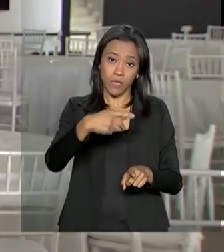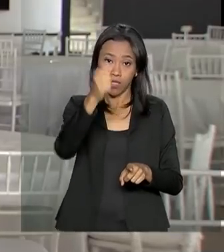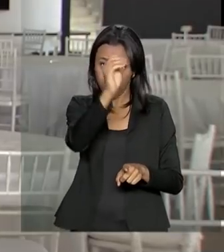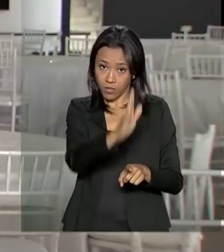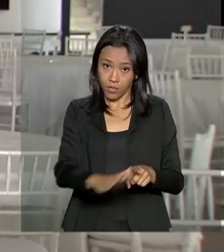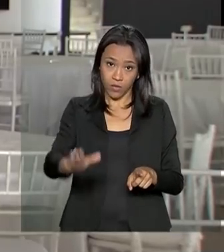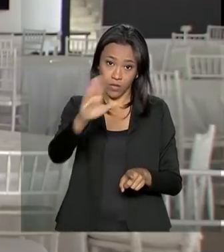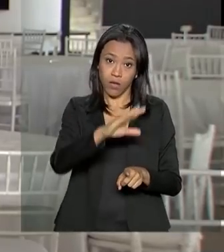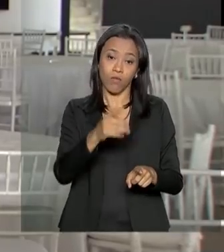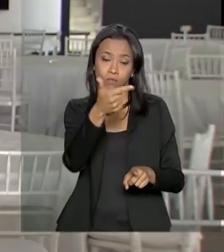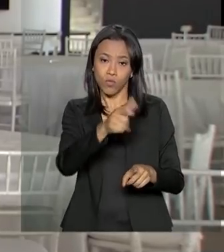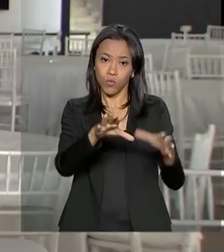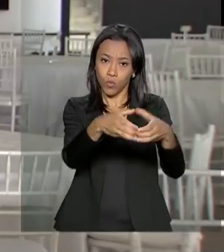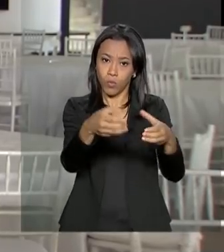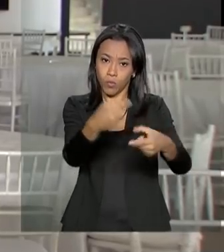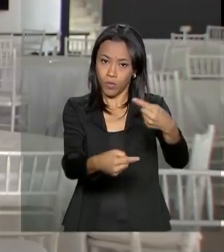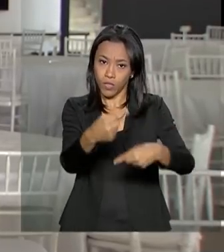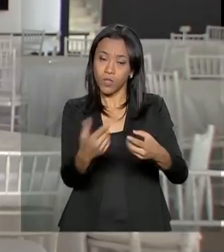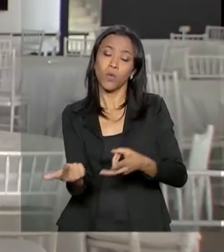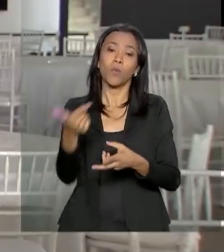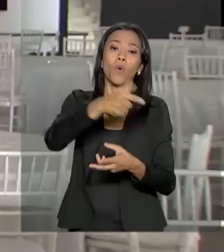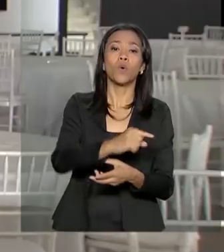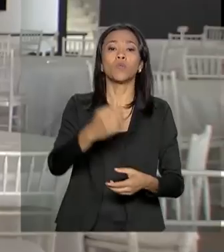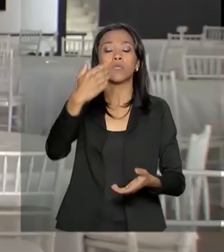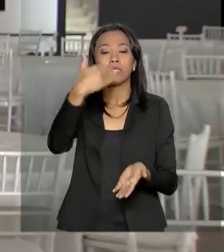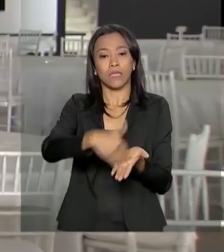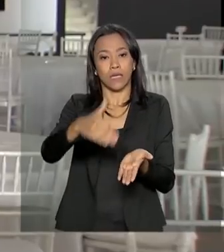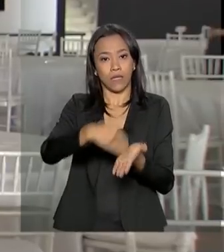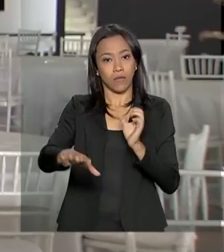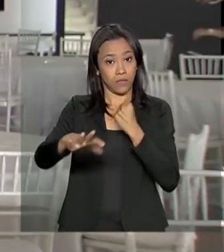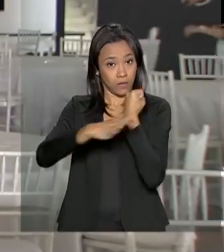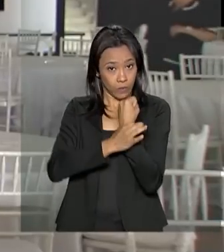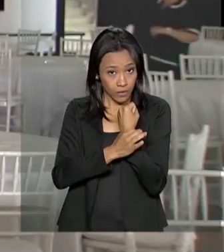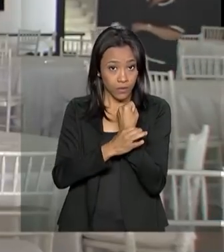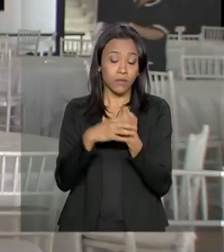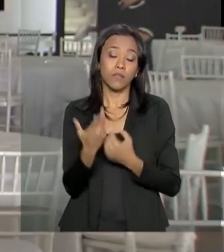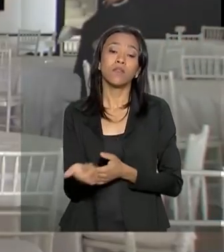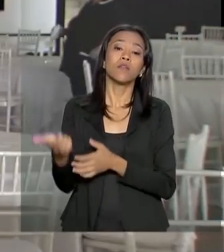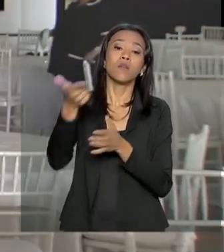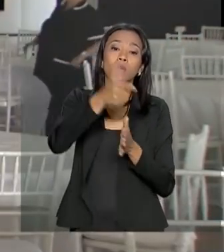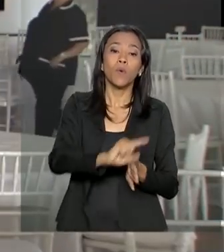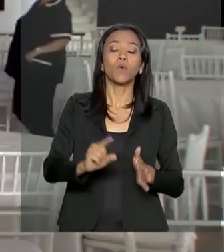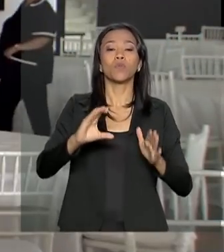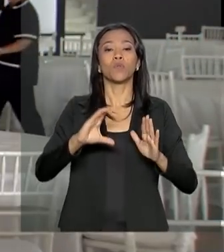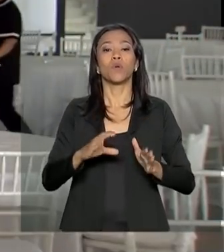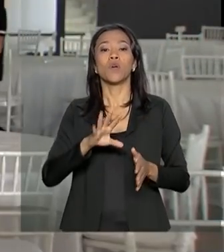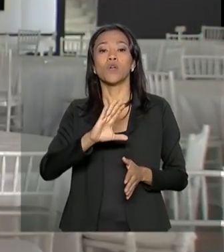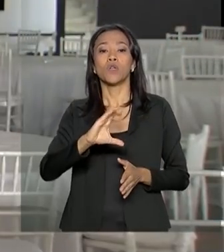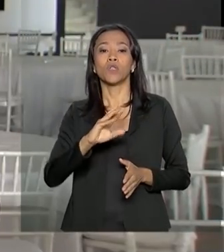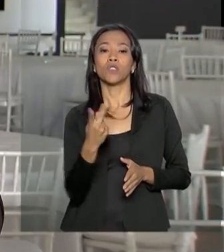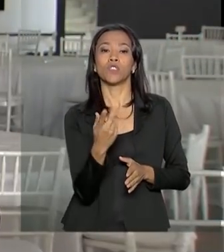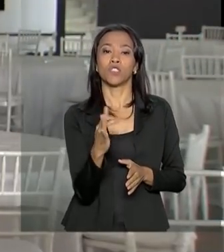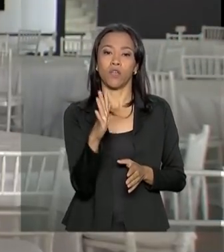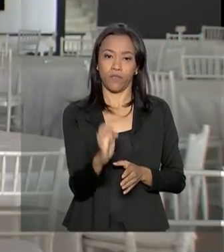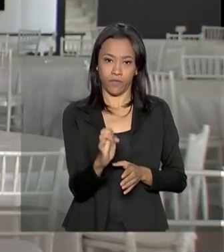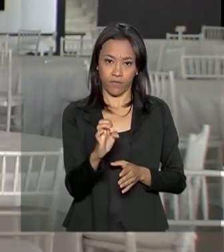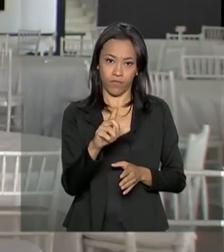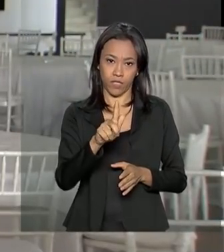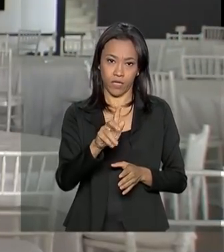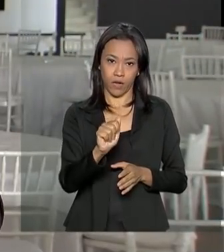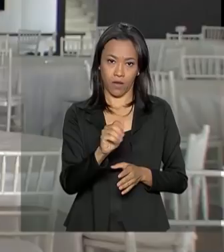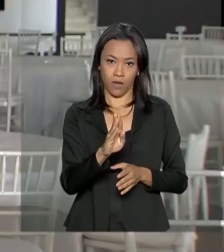Fidelix, o secretário de Segurança Pública, general Campos, e o chefe de gabinete, Wilson Pedroso.